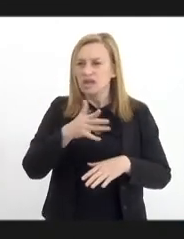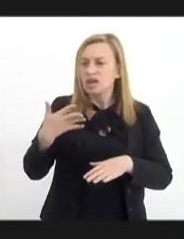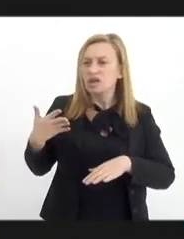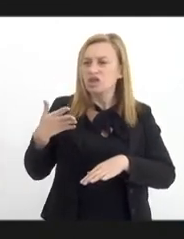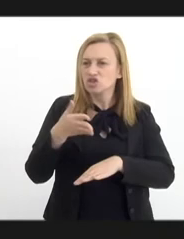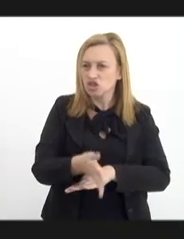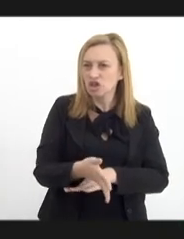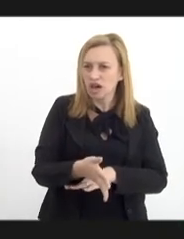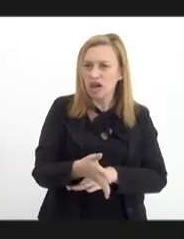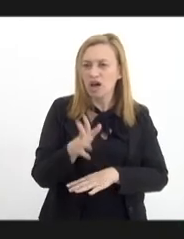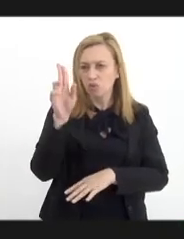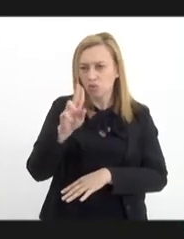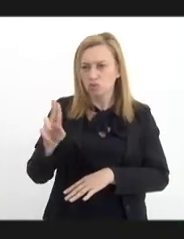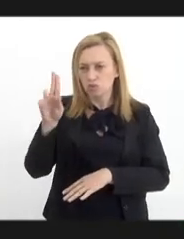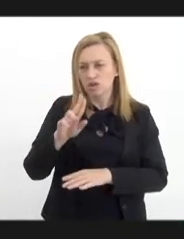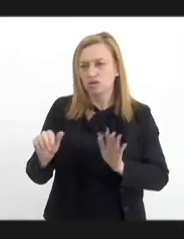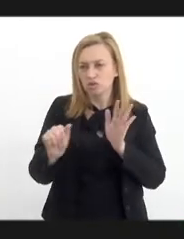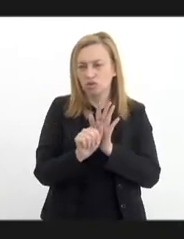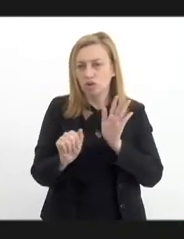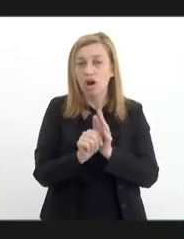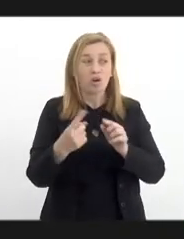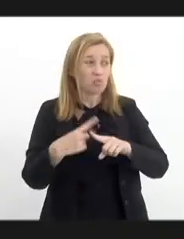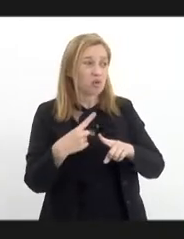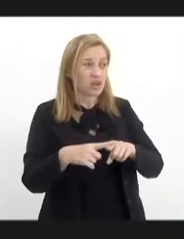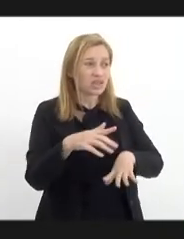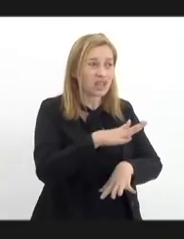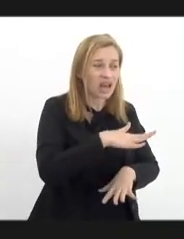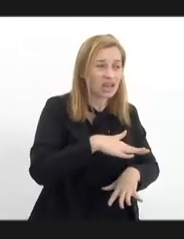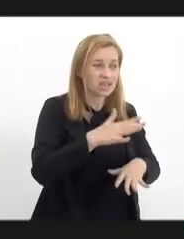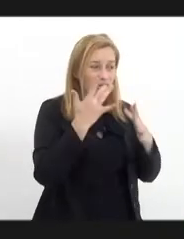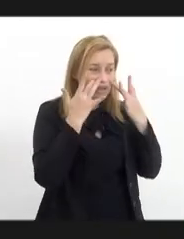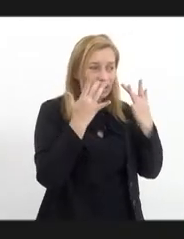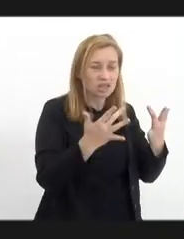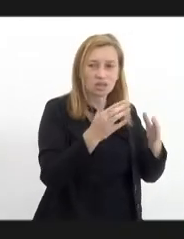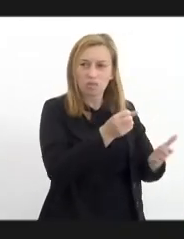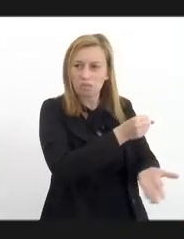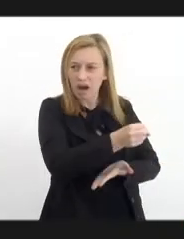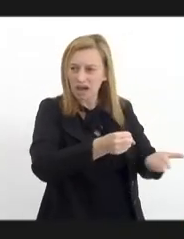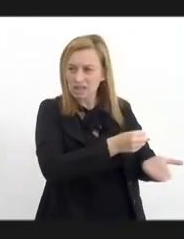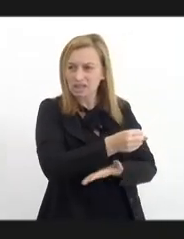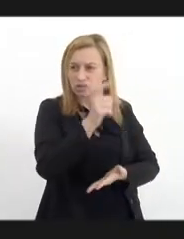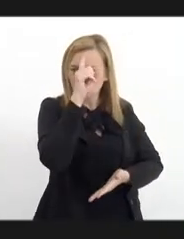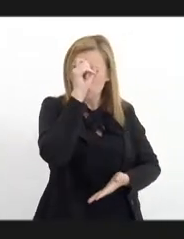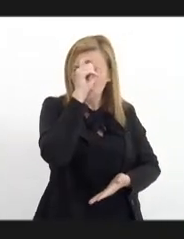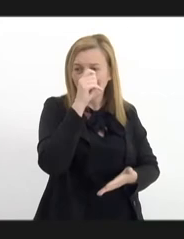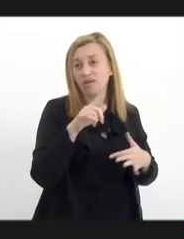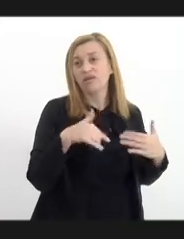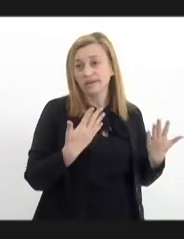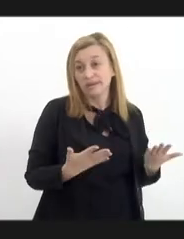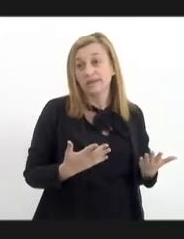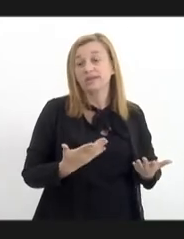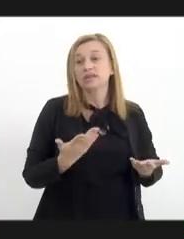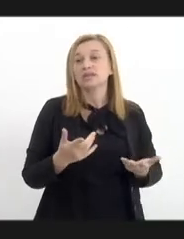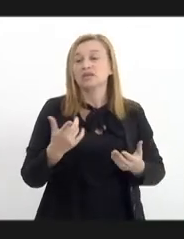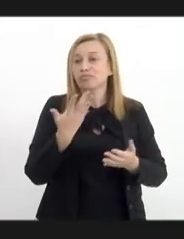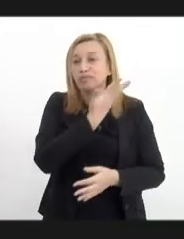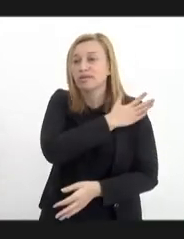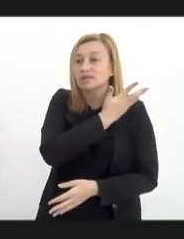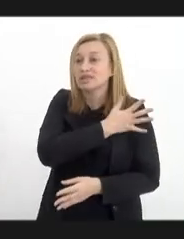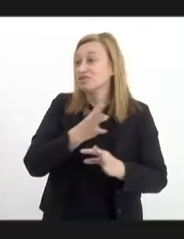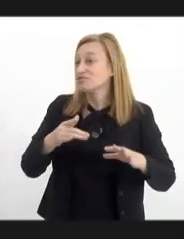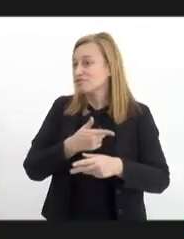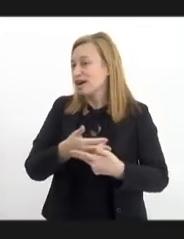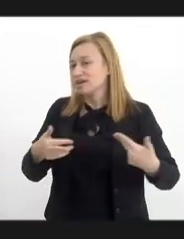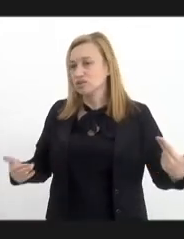de droga não conseguem chegar na saúde, da atenção às vezes básica ou primária no hospital, porque enfim, tem um estigma ou preconceito, então eles não